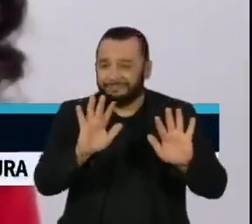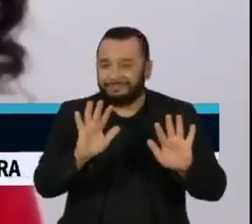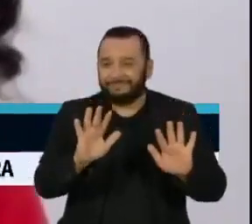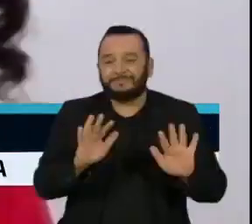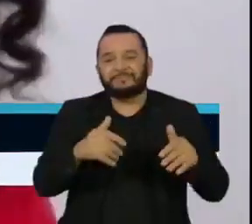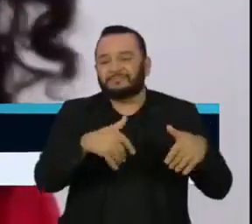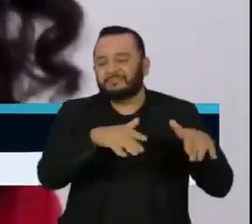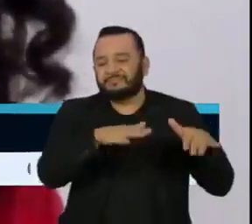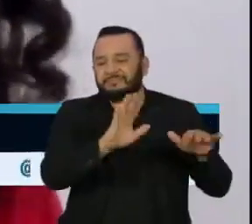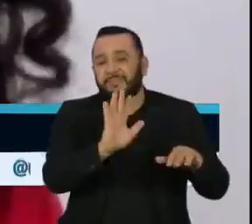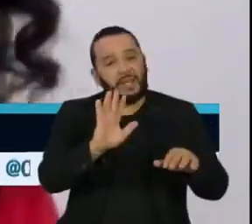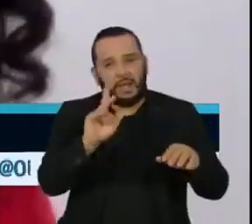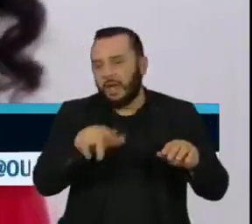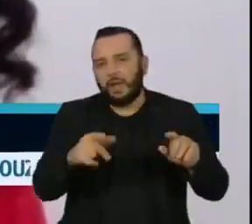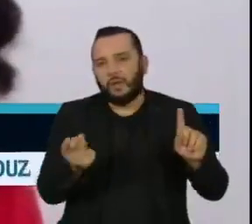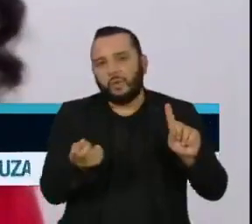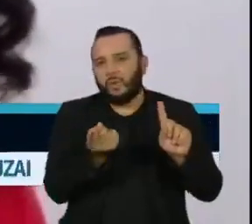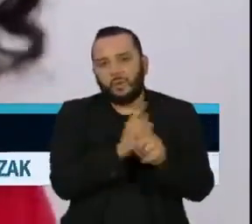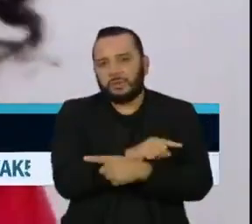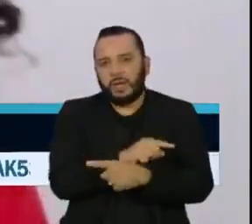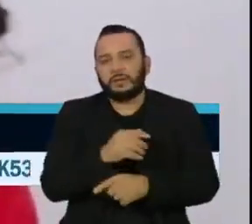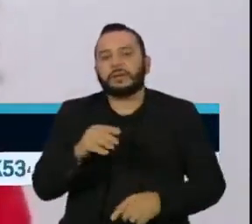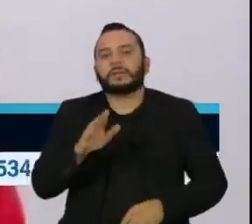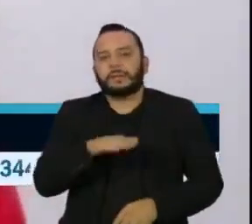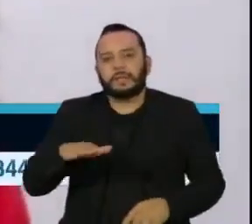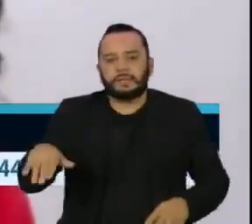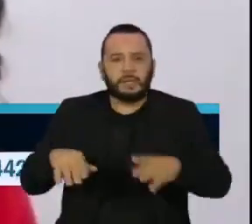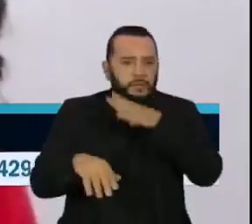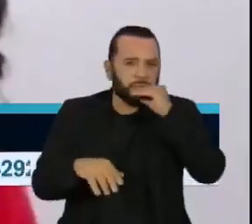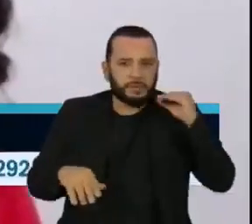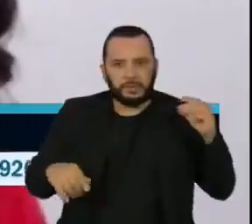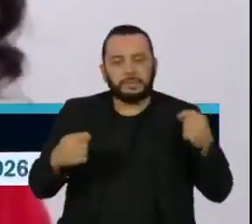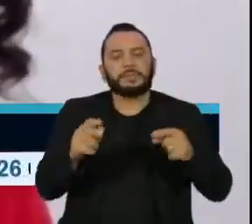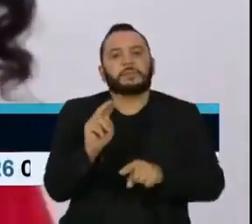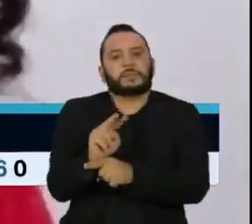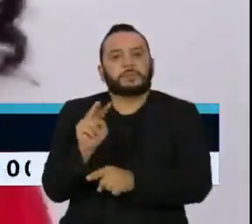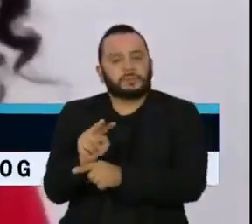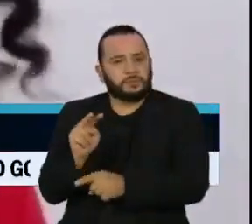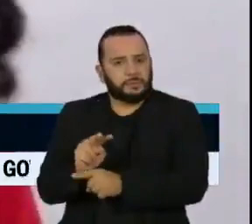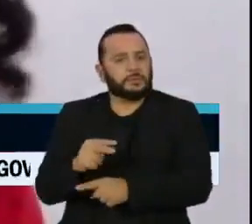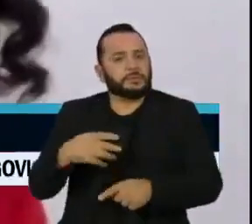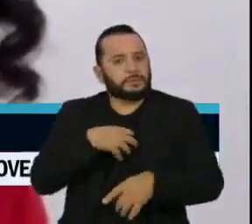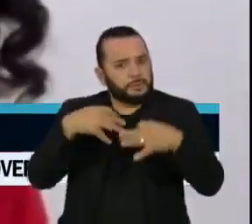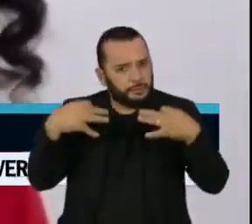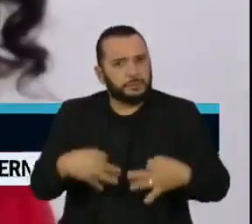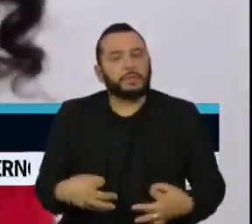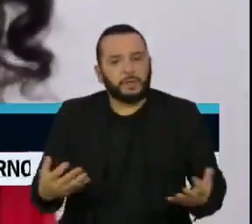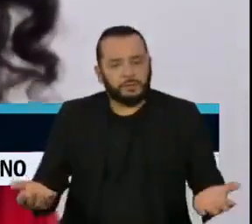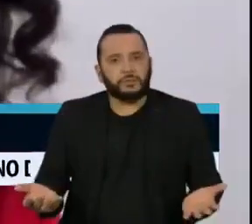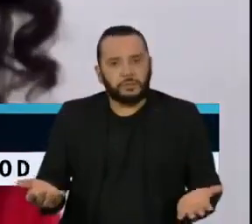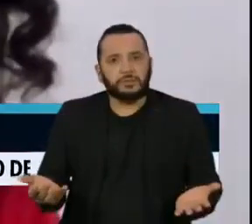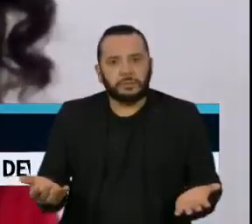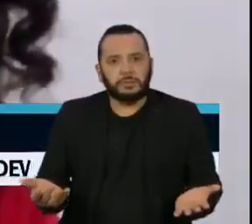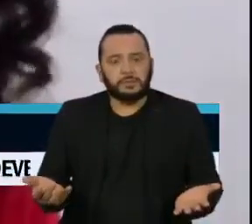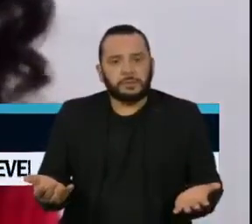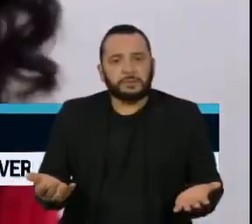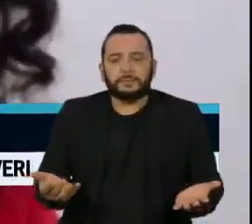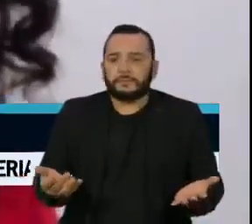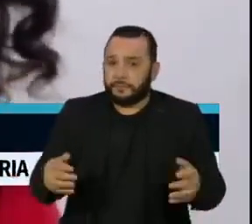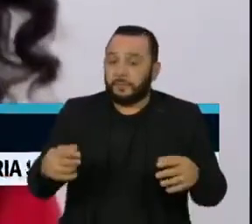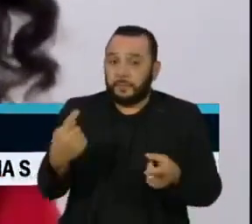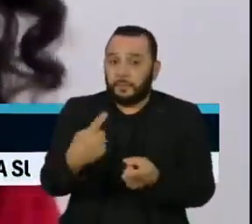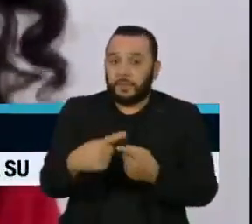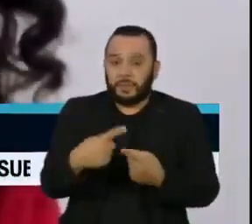ser comunicado é o oposto, é crianças e adolescentes precisam ser protegidas de maneira absolutamente prioritária, não só em relação